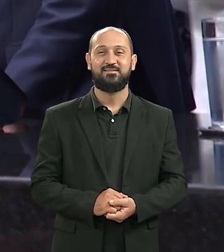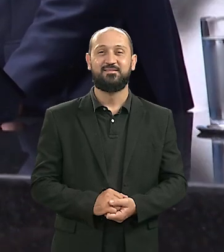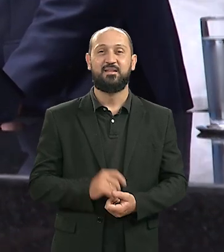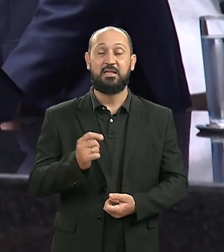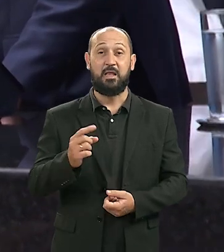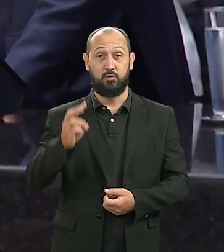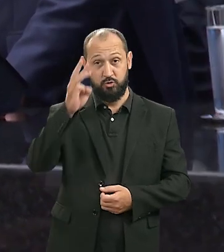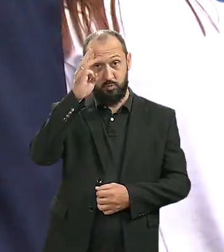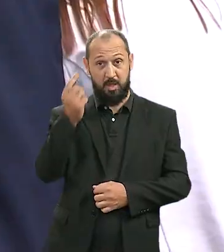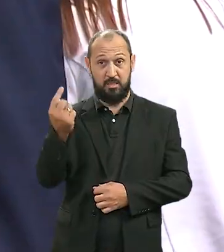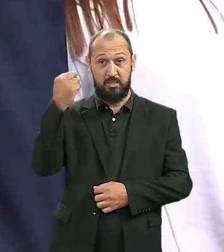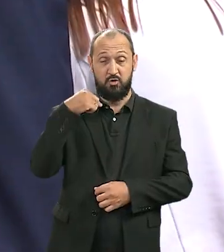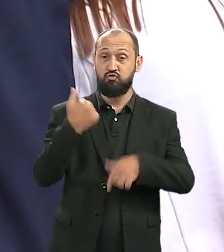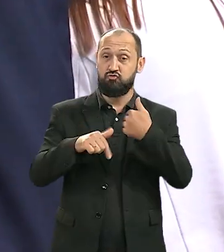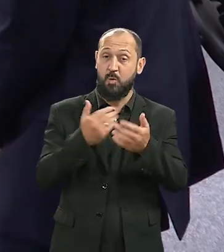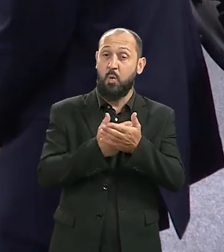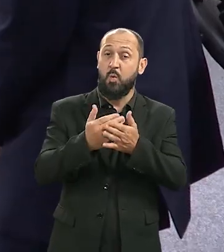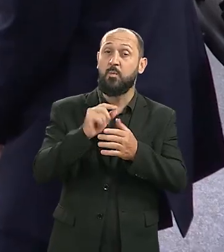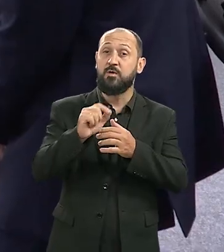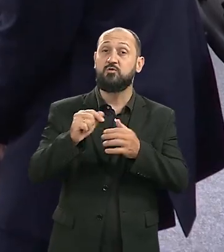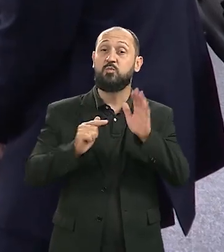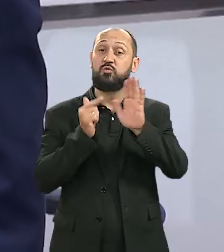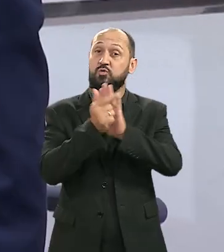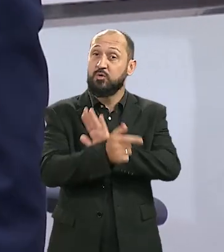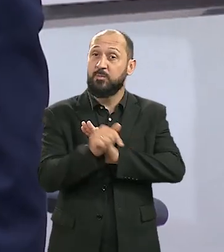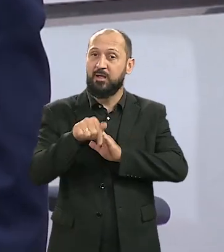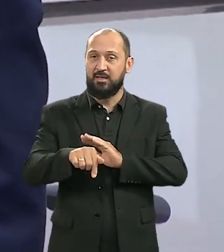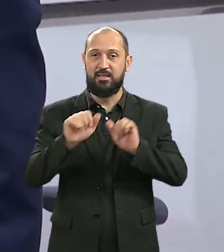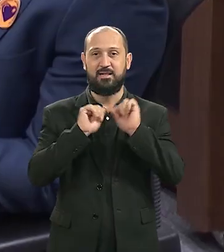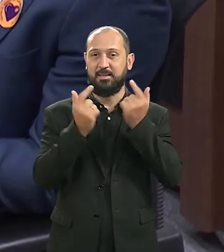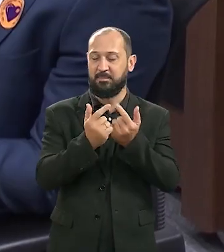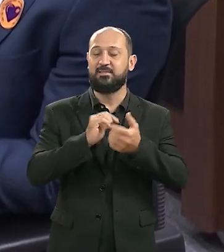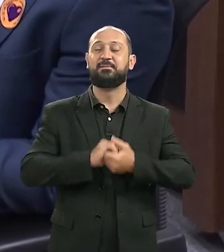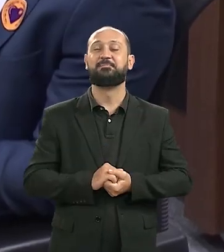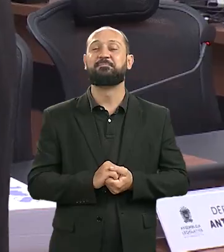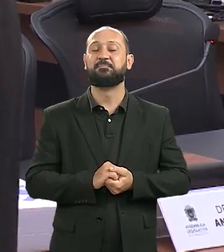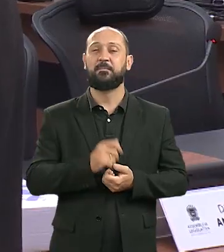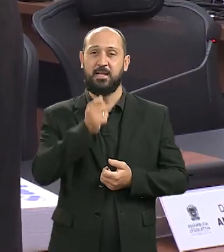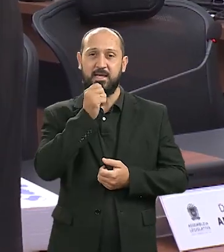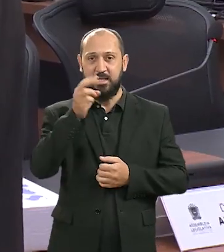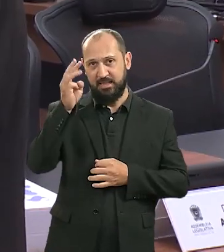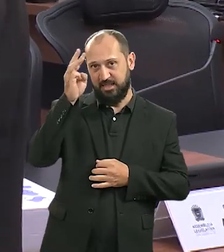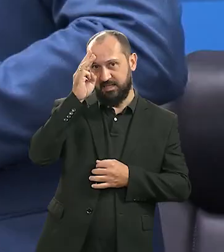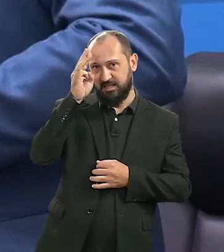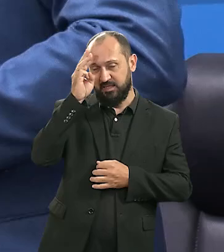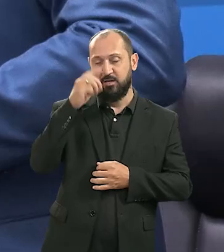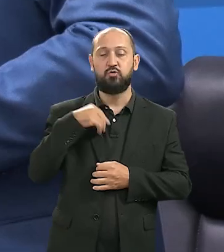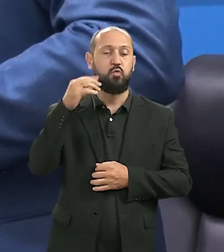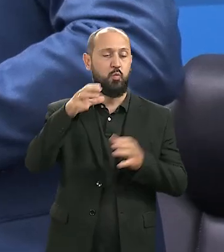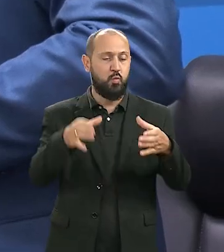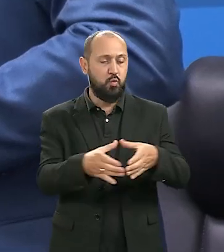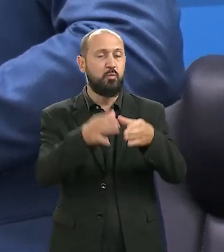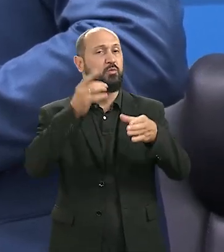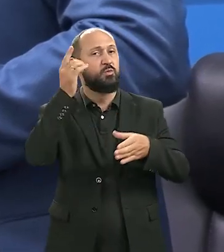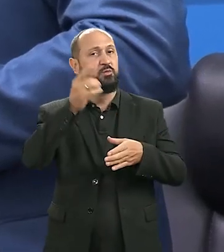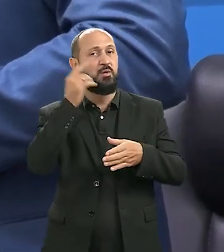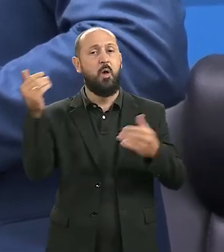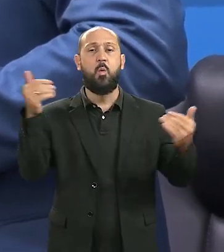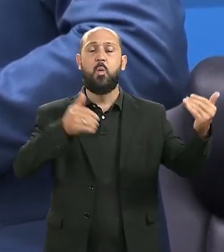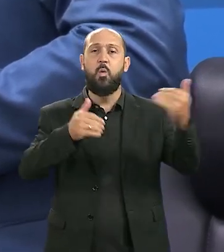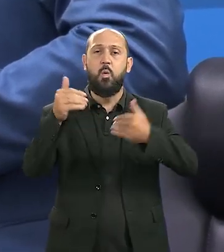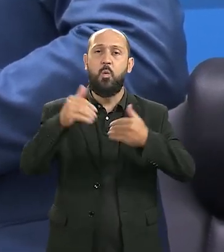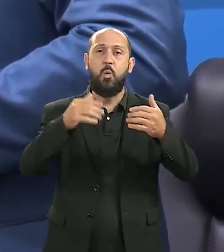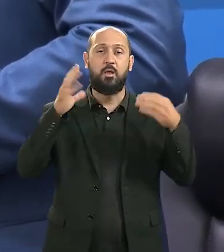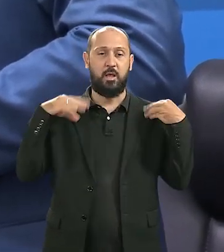Na última terça-feira, os trabalhos começaram para o segundo semestre na Casa de Leis. Ainda na terça-feira, os deputados receberam as